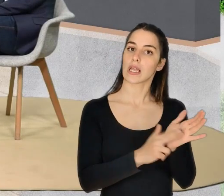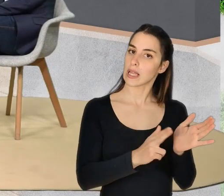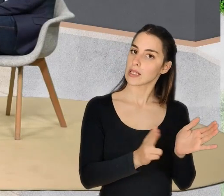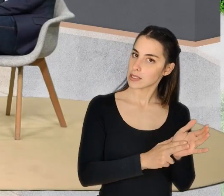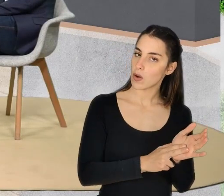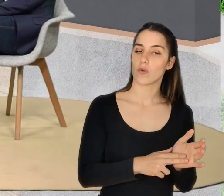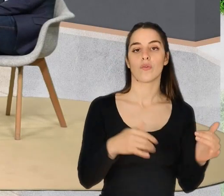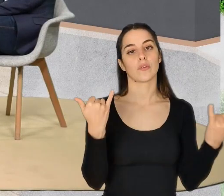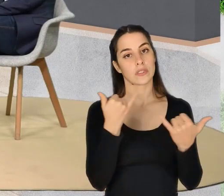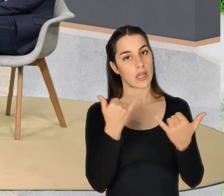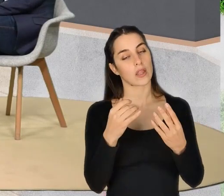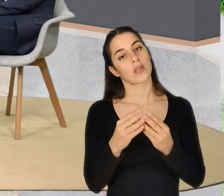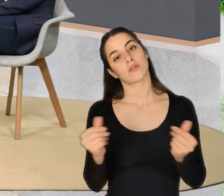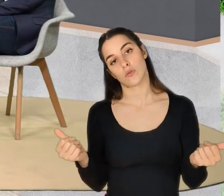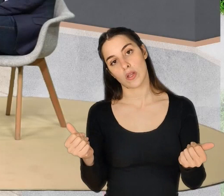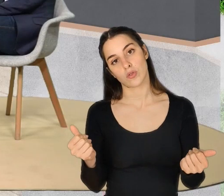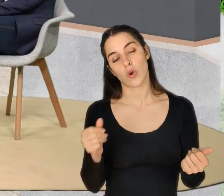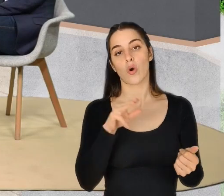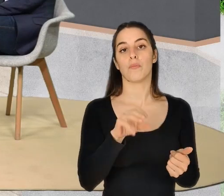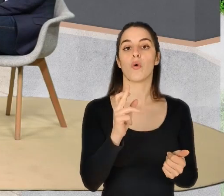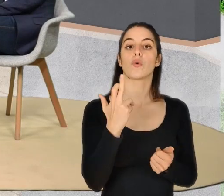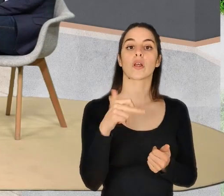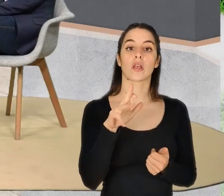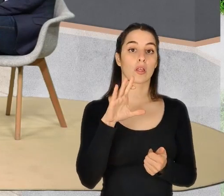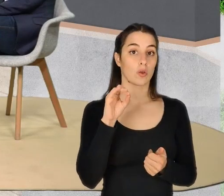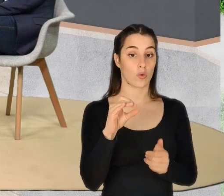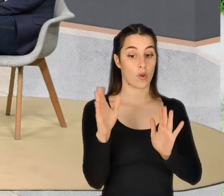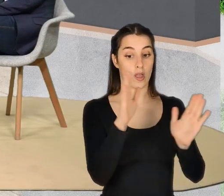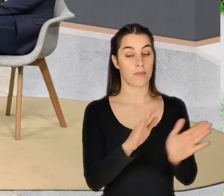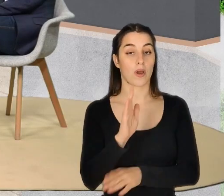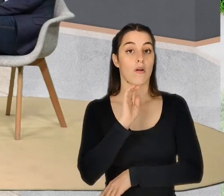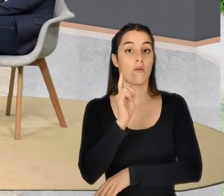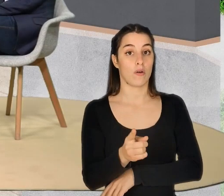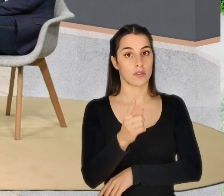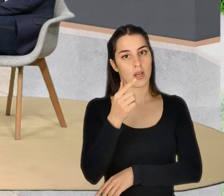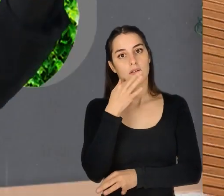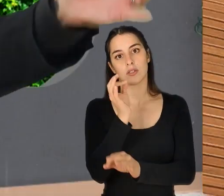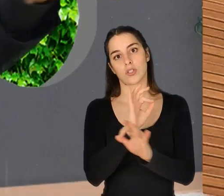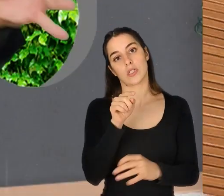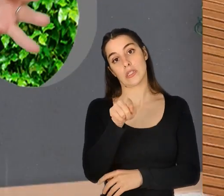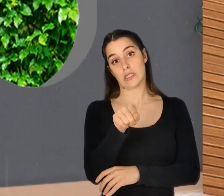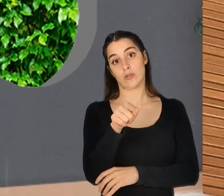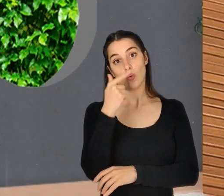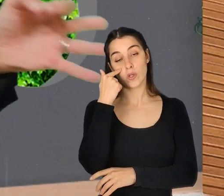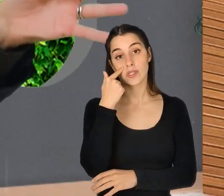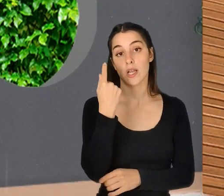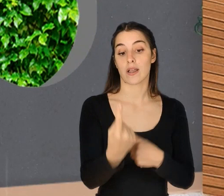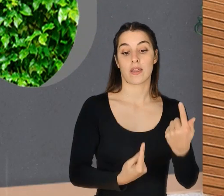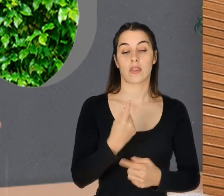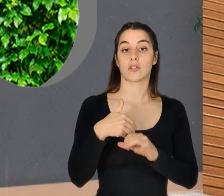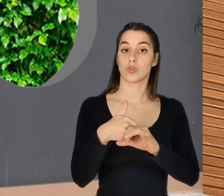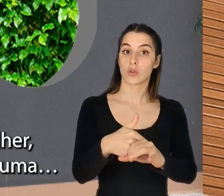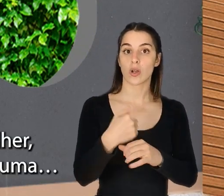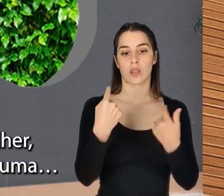realização, em felicidade e em resultados. O Mourinho, na época dourada dele, ele era excelente nisso, porque ele conhecia exatamente cada